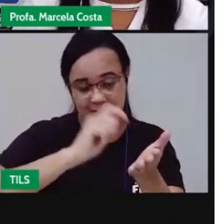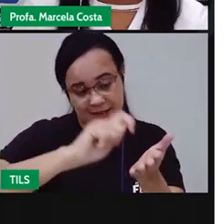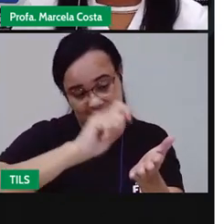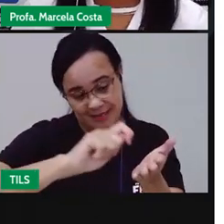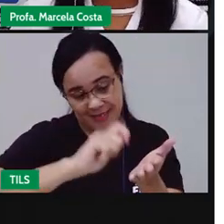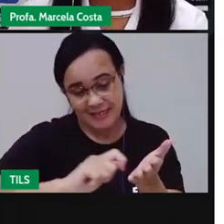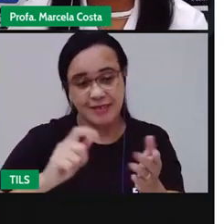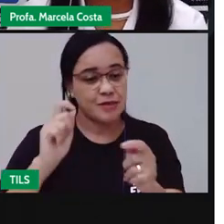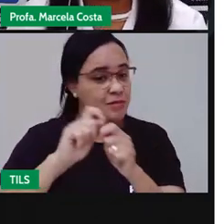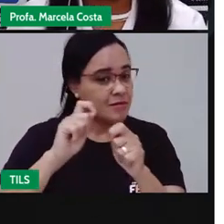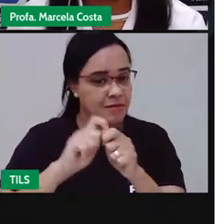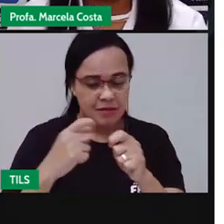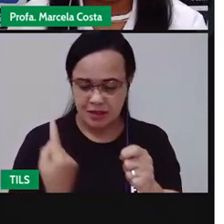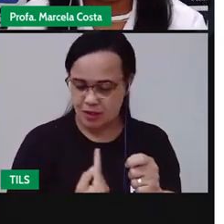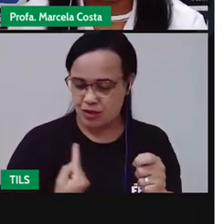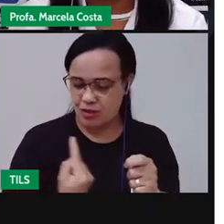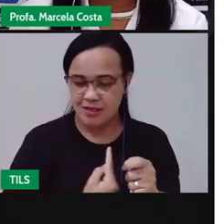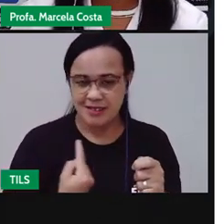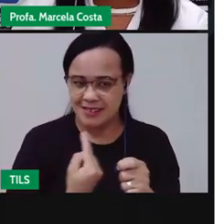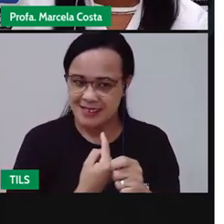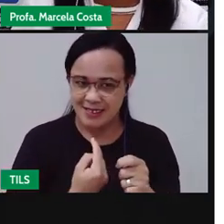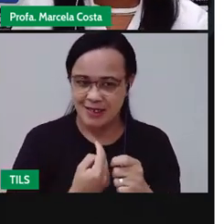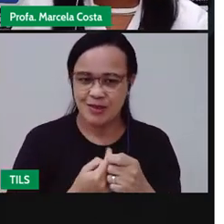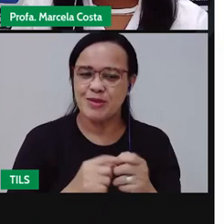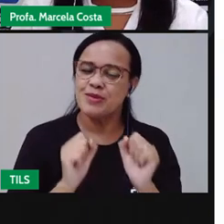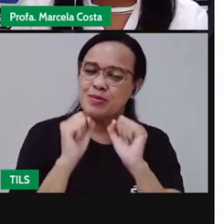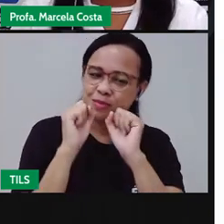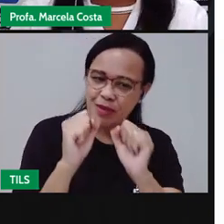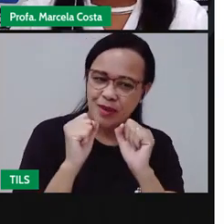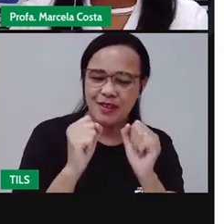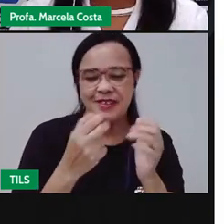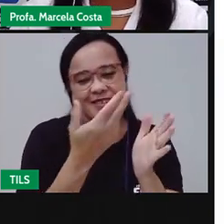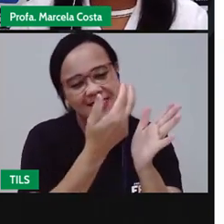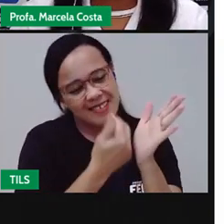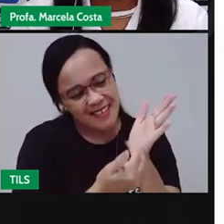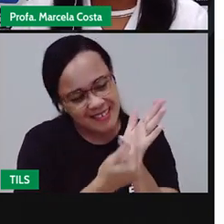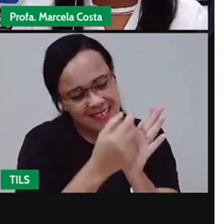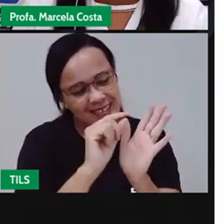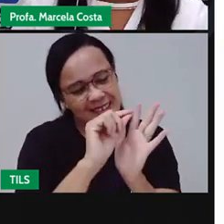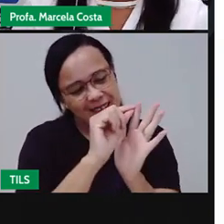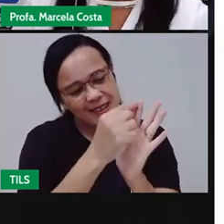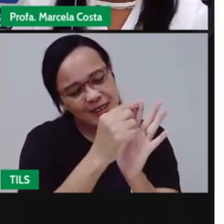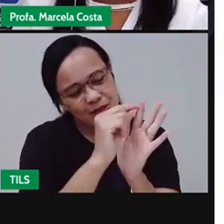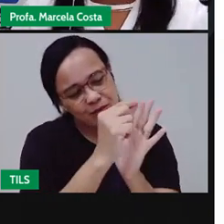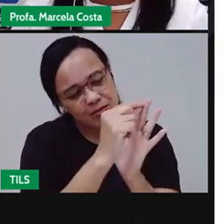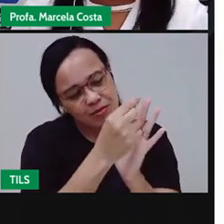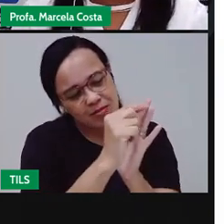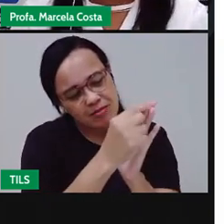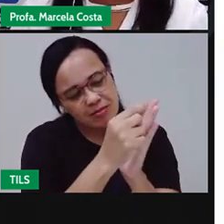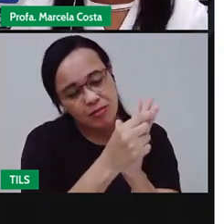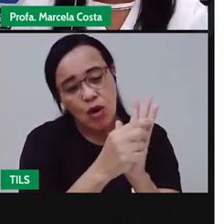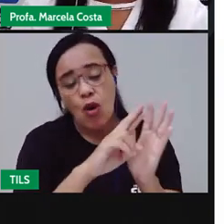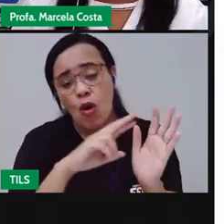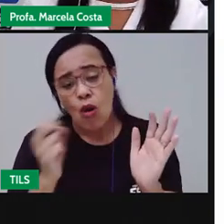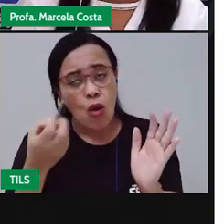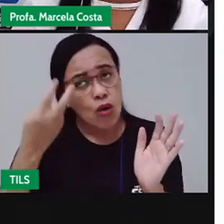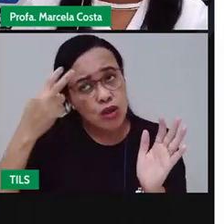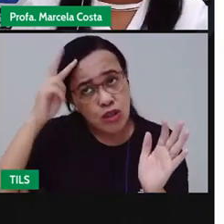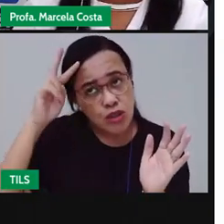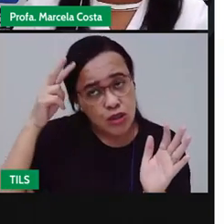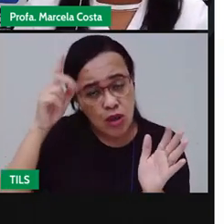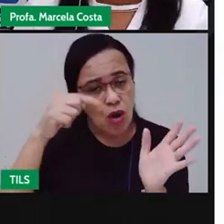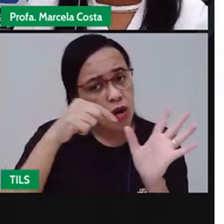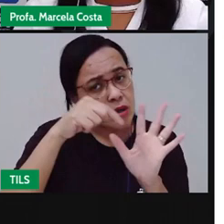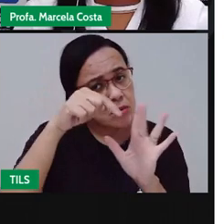pedir para que você faça desenhos nos seus dedos. Ou enfeite e conte uma história usando os dedos. Tá?